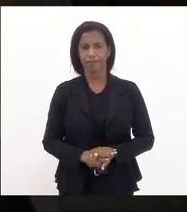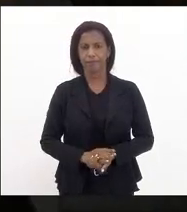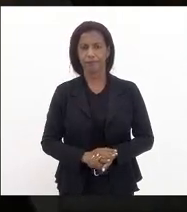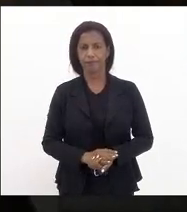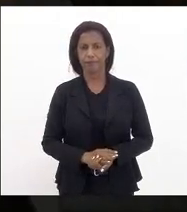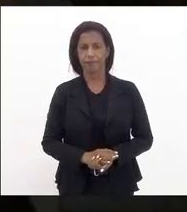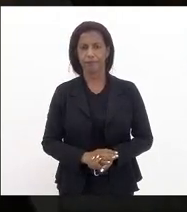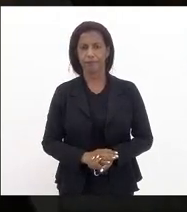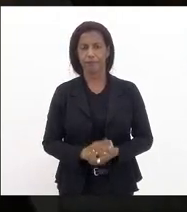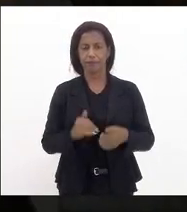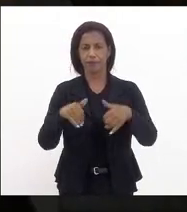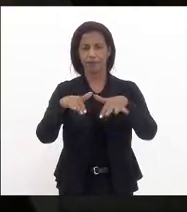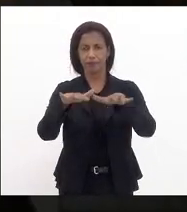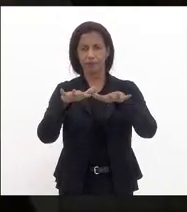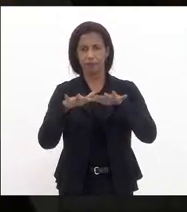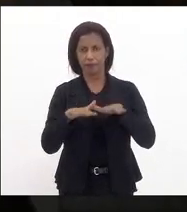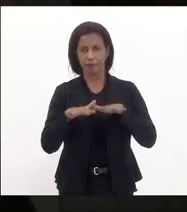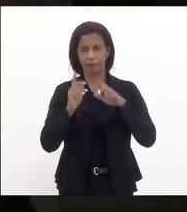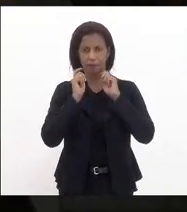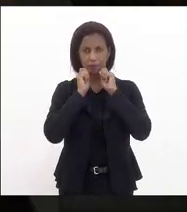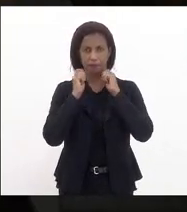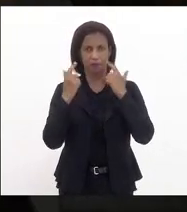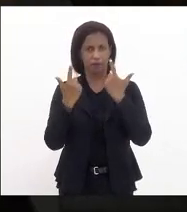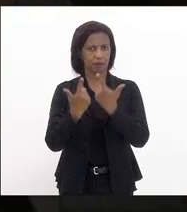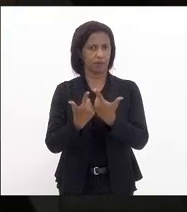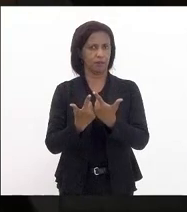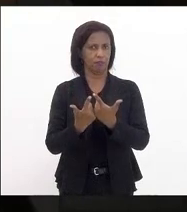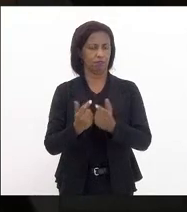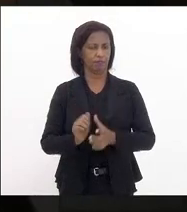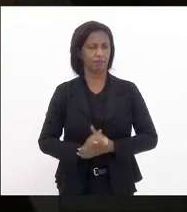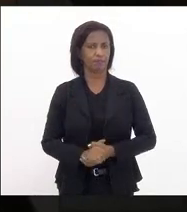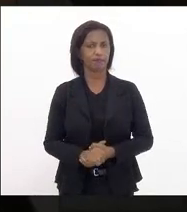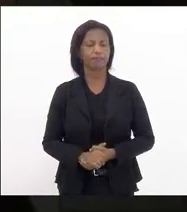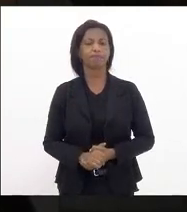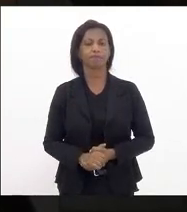no plenário da Assembleia Legislativa do Estado do Rio de Janeiro